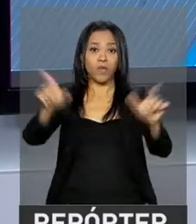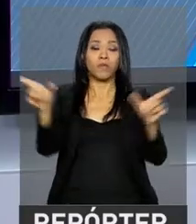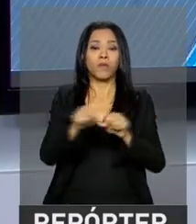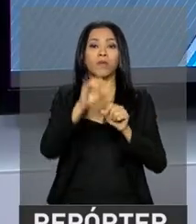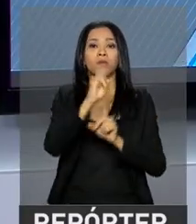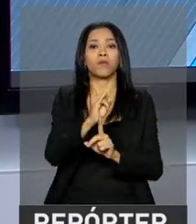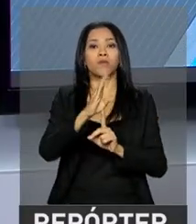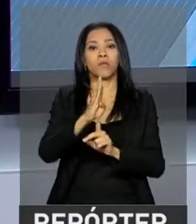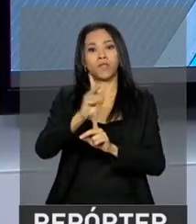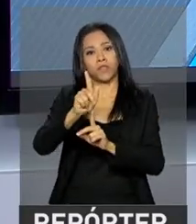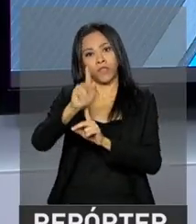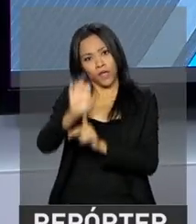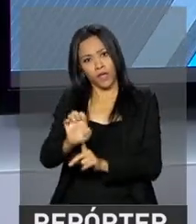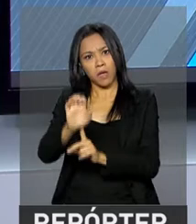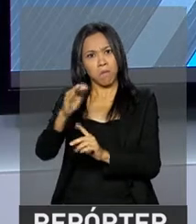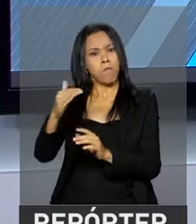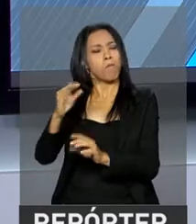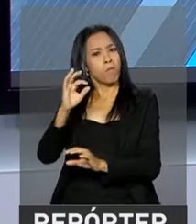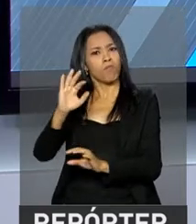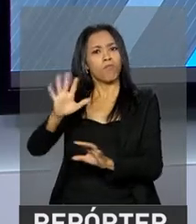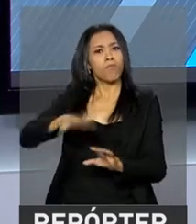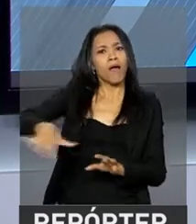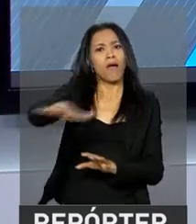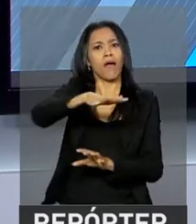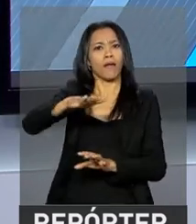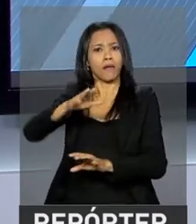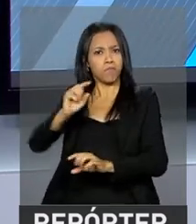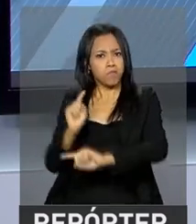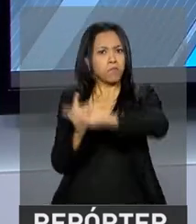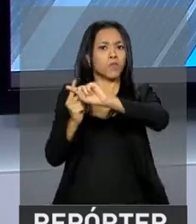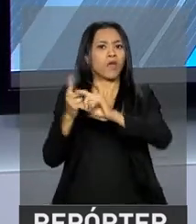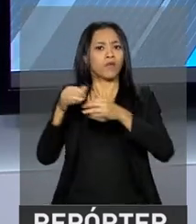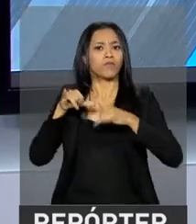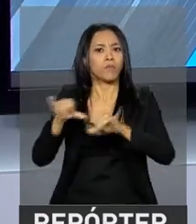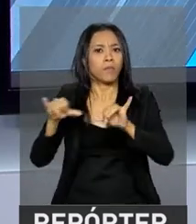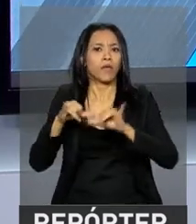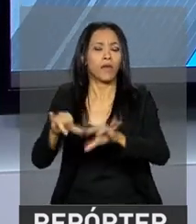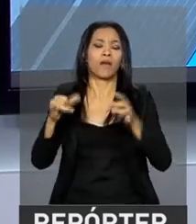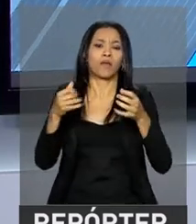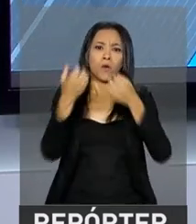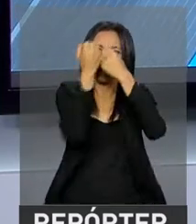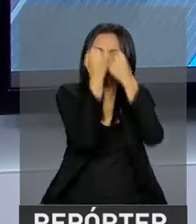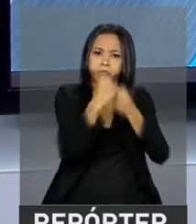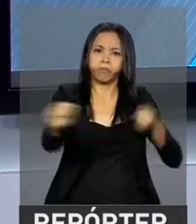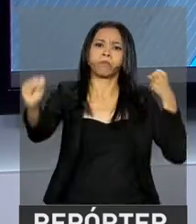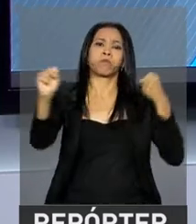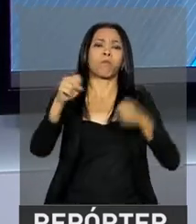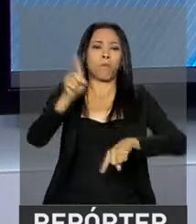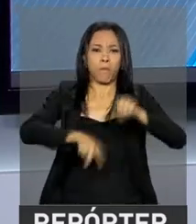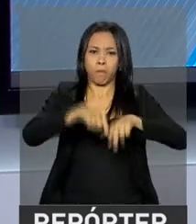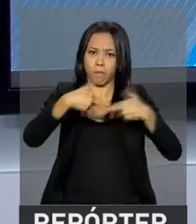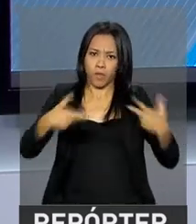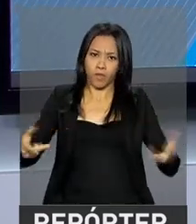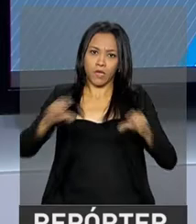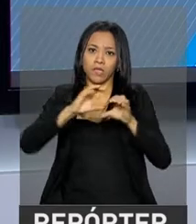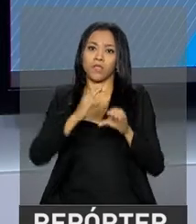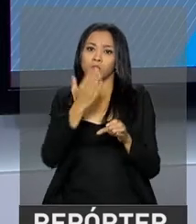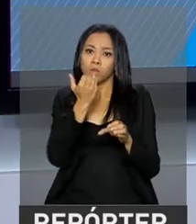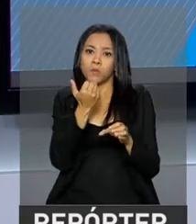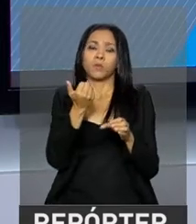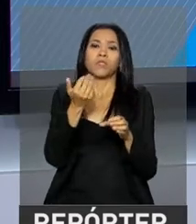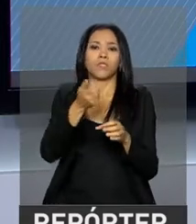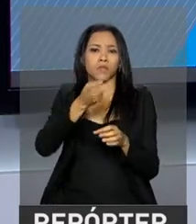influência positiva foi a do setor de hipermercados, supermercados, produtos alimentícios, bebidas